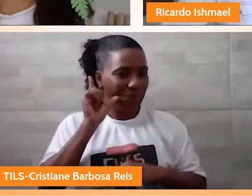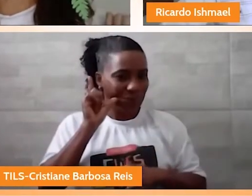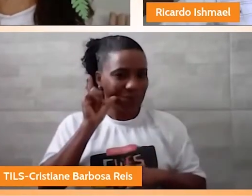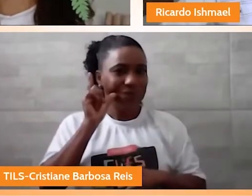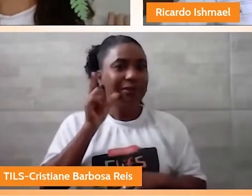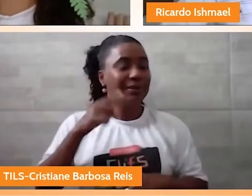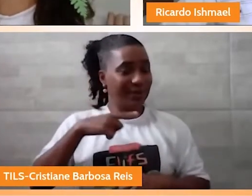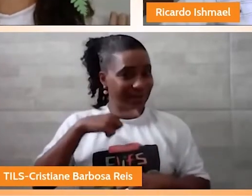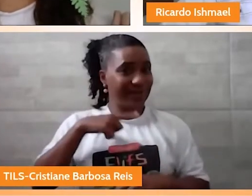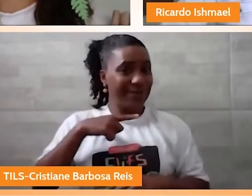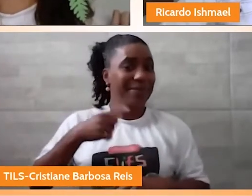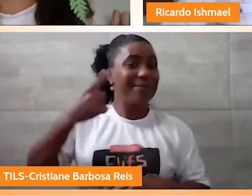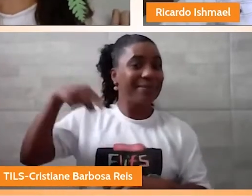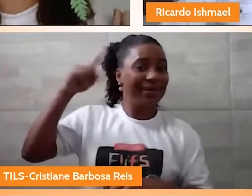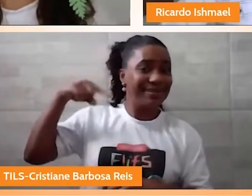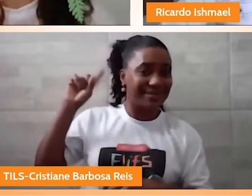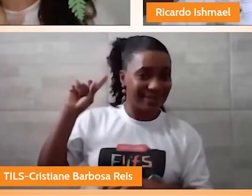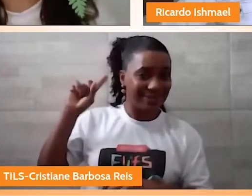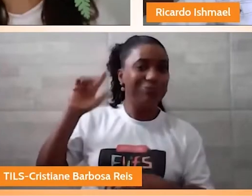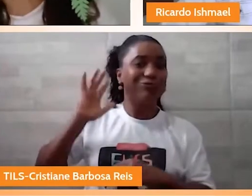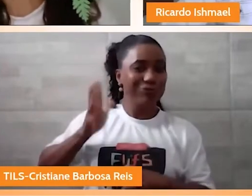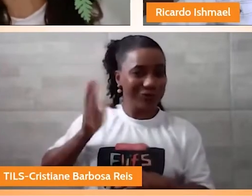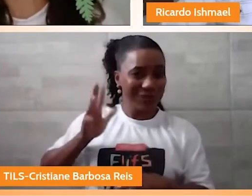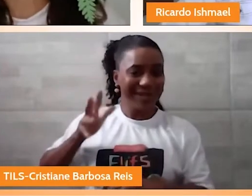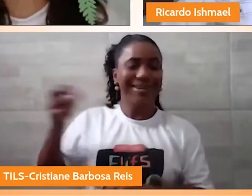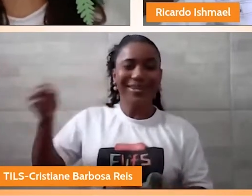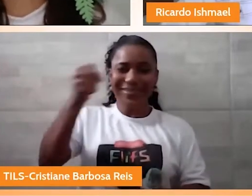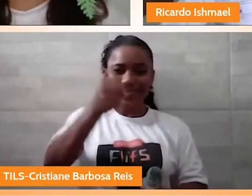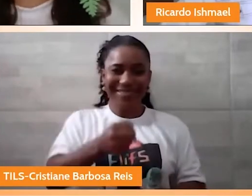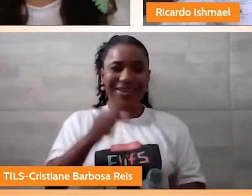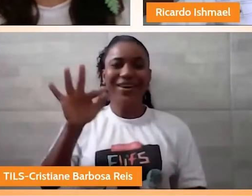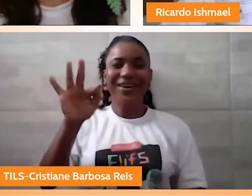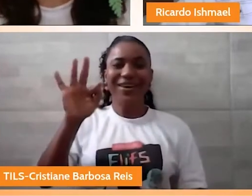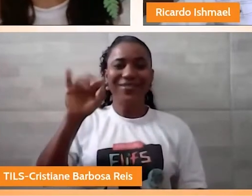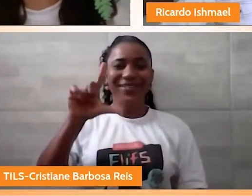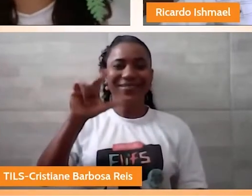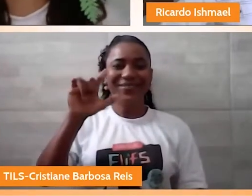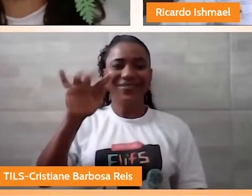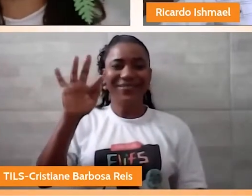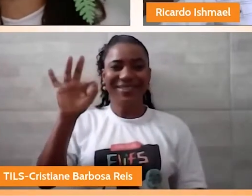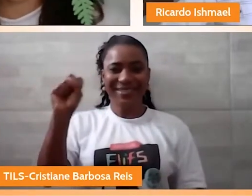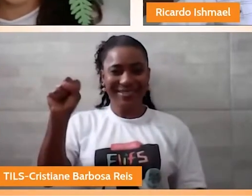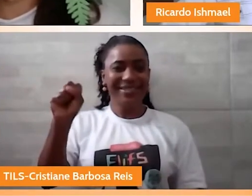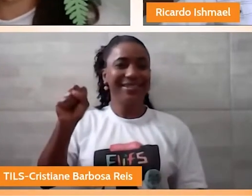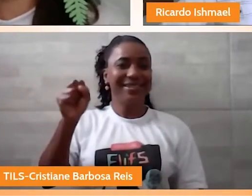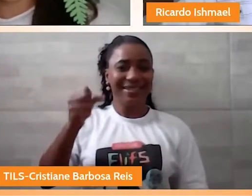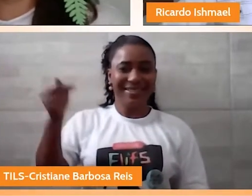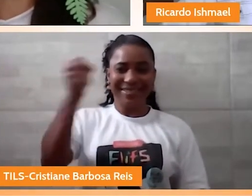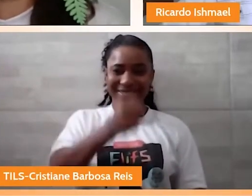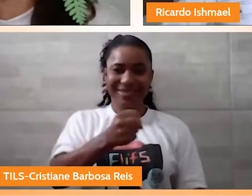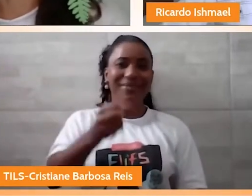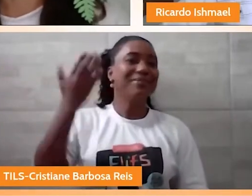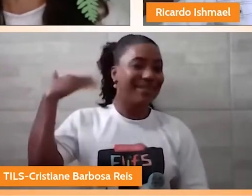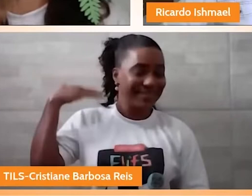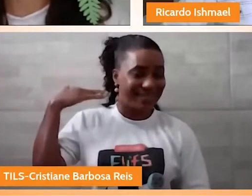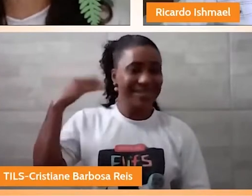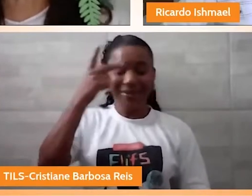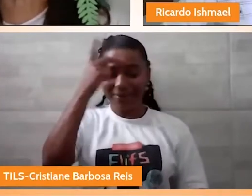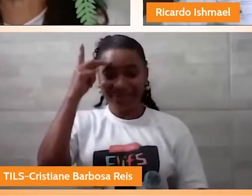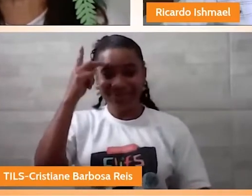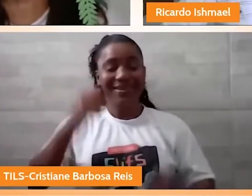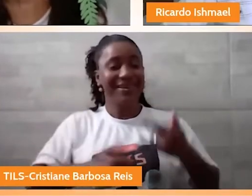edições da Flifes presencial. Já, já. Já escreveu também. A pessoa da organização está aqui no chat, está participando.